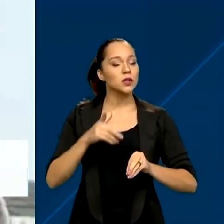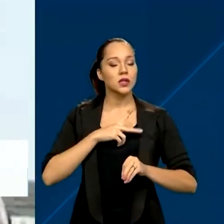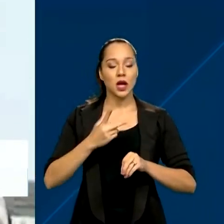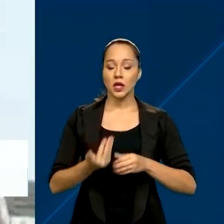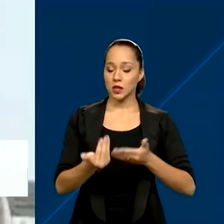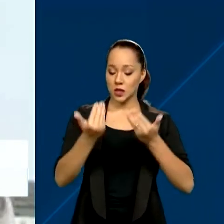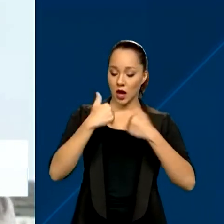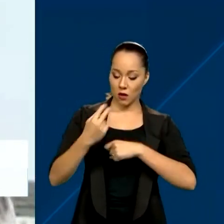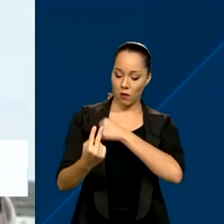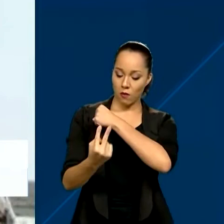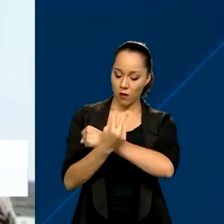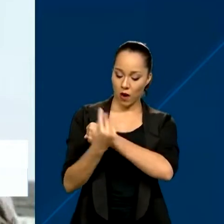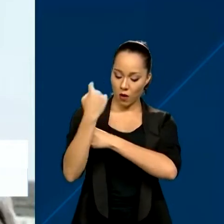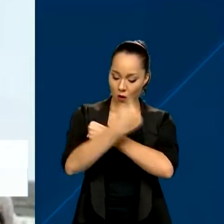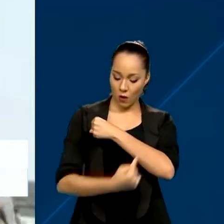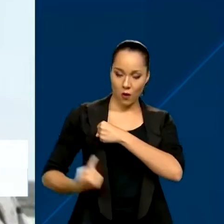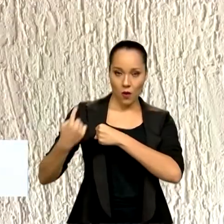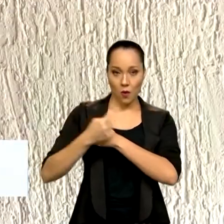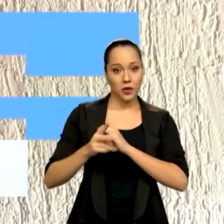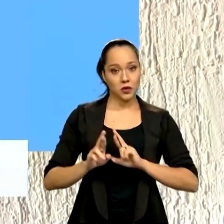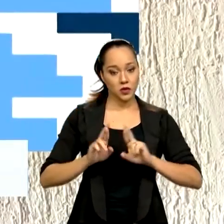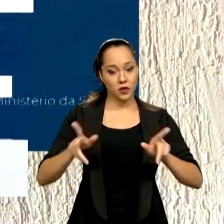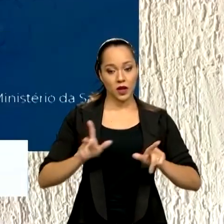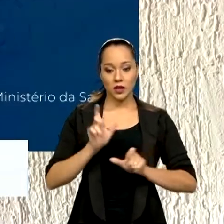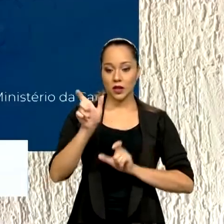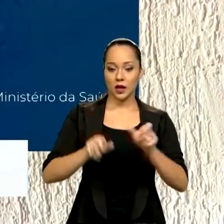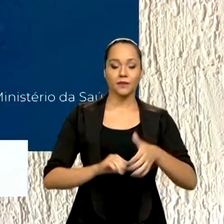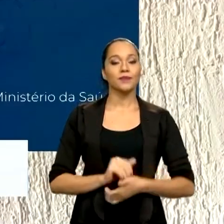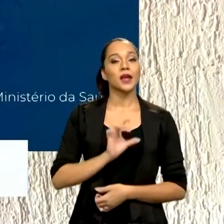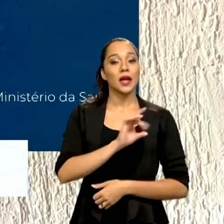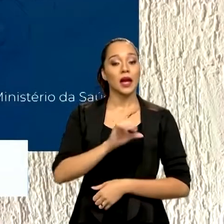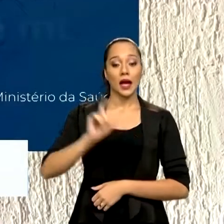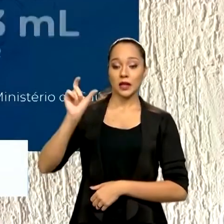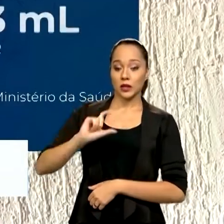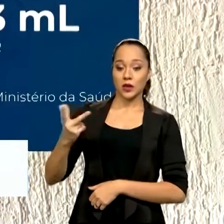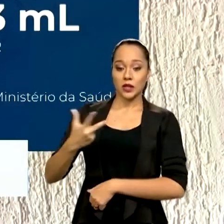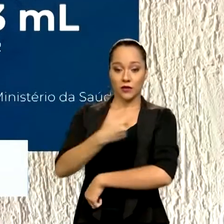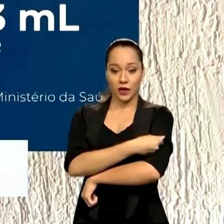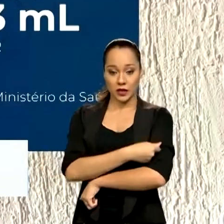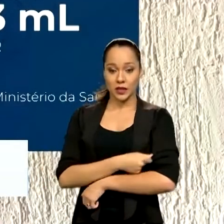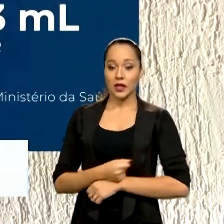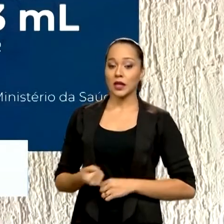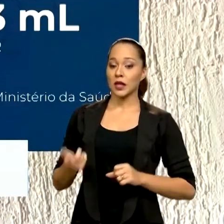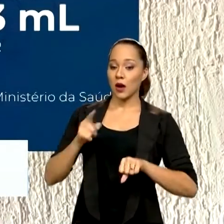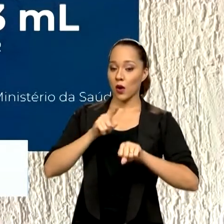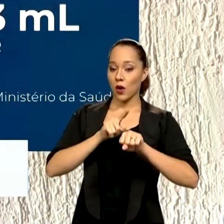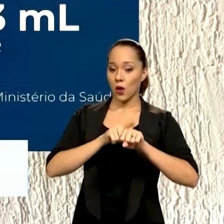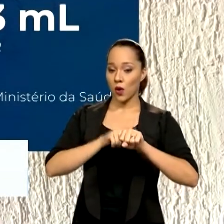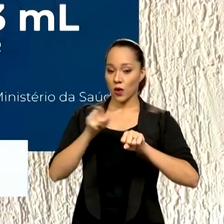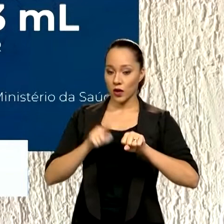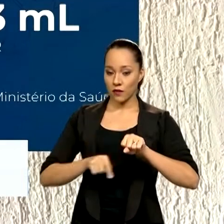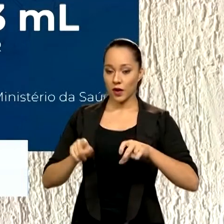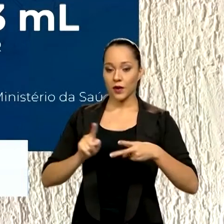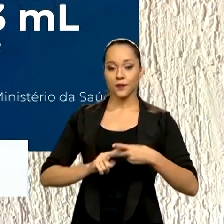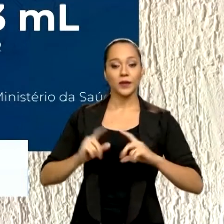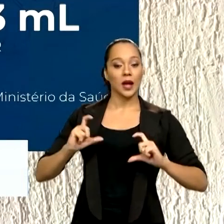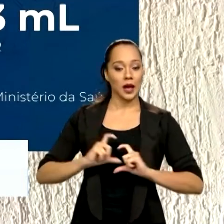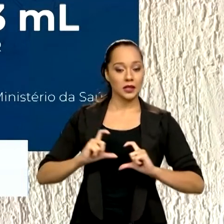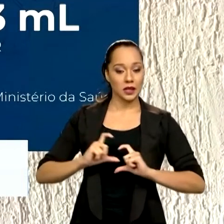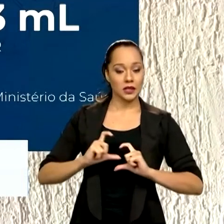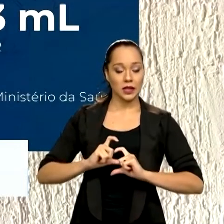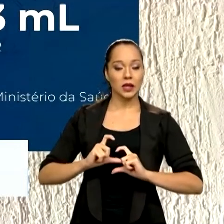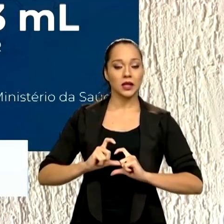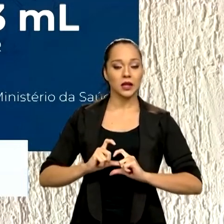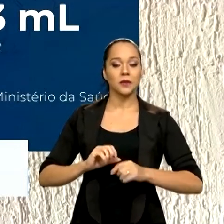imunização, mas com diferentes eficácias. Cada dose das vacinas Coronavac e AstraZeneca tem meio ml e a da Pfizer